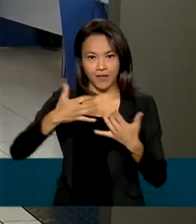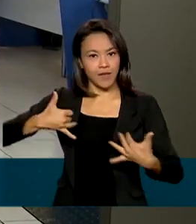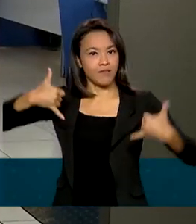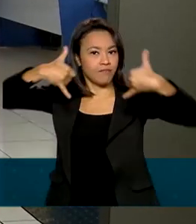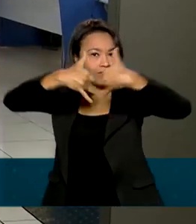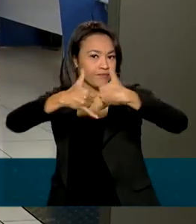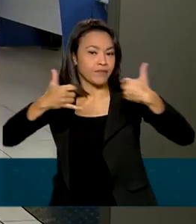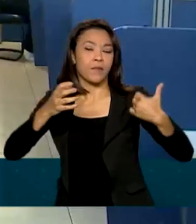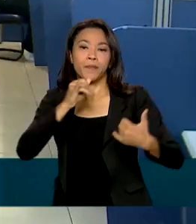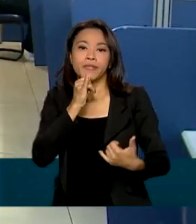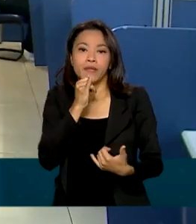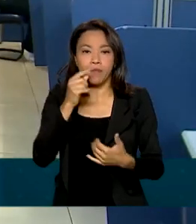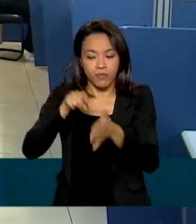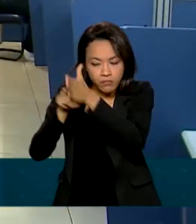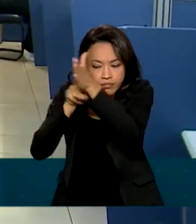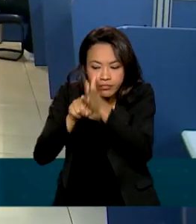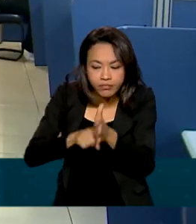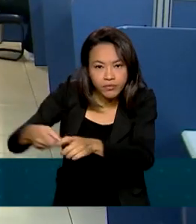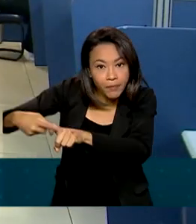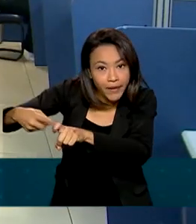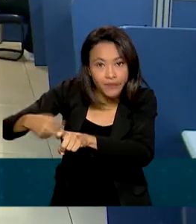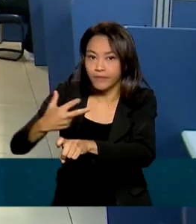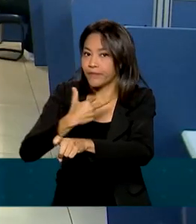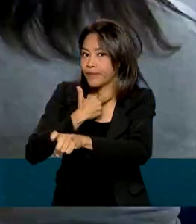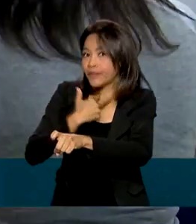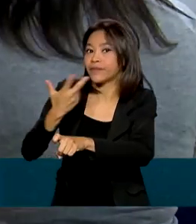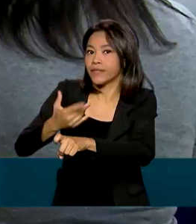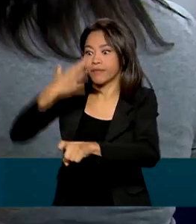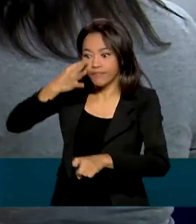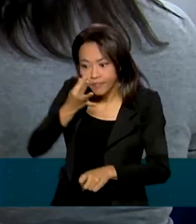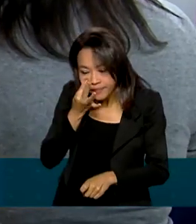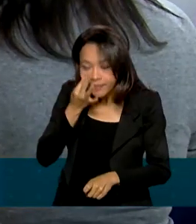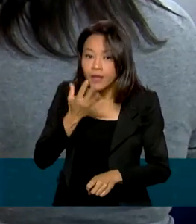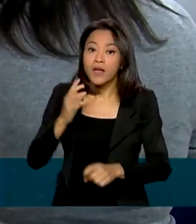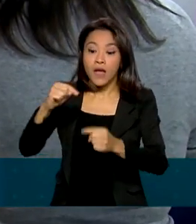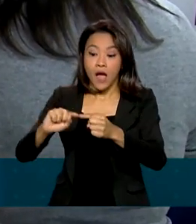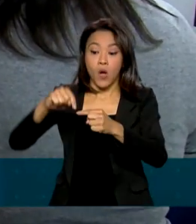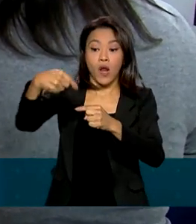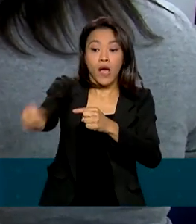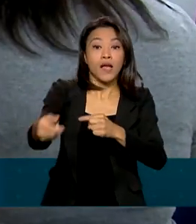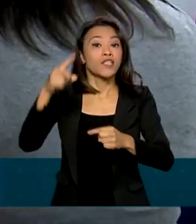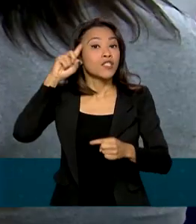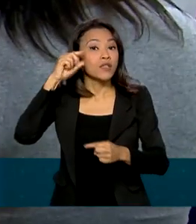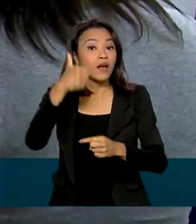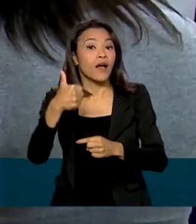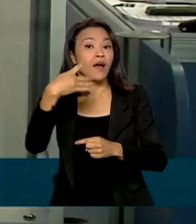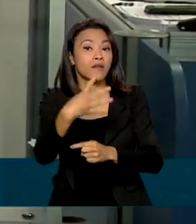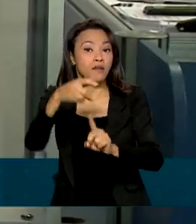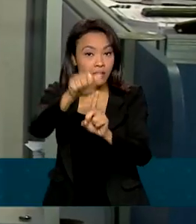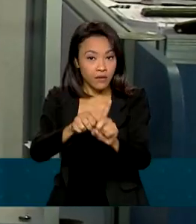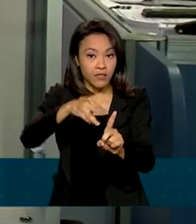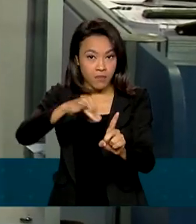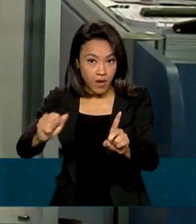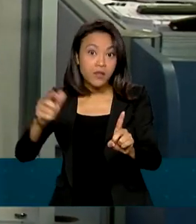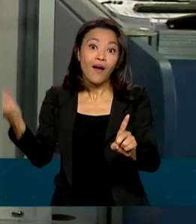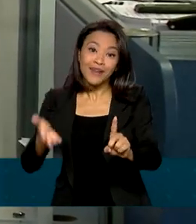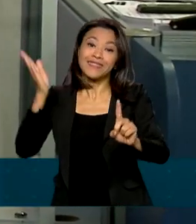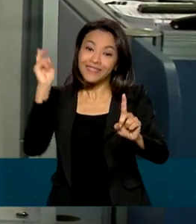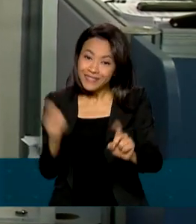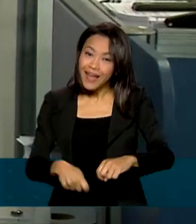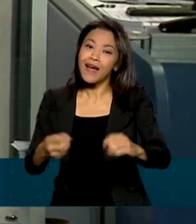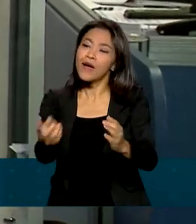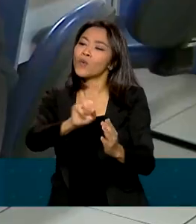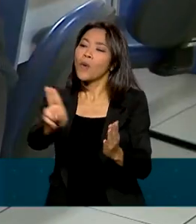perícias médicas. A partir do dia 14 de março, será possível agendar todos os serviços oferecidos pelo